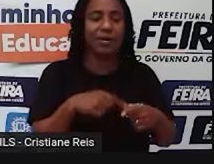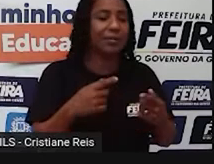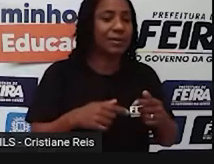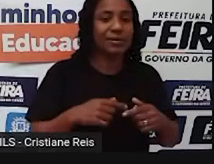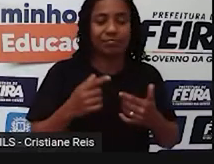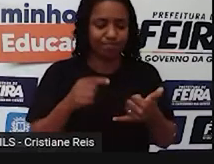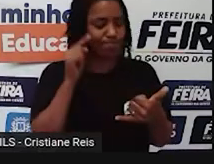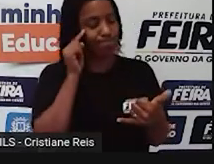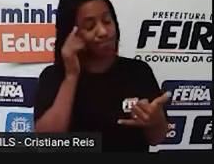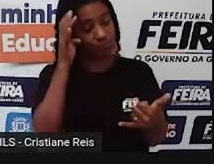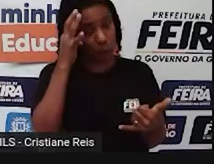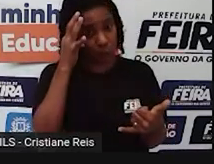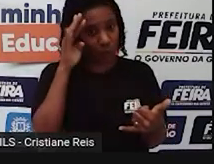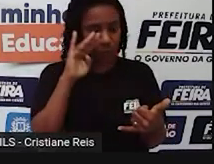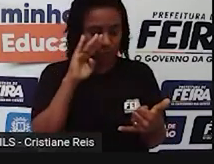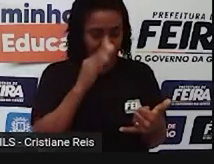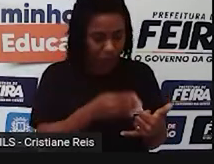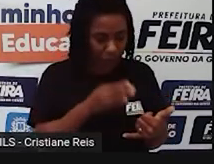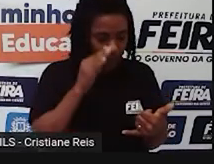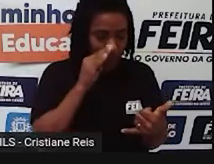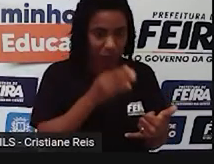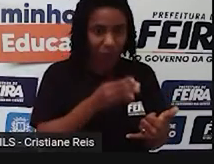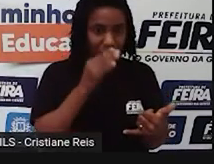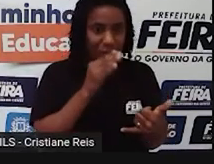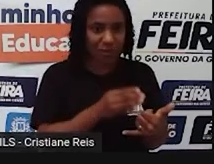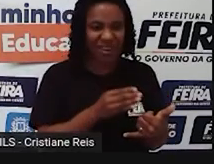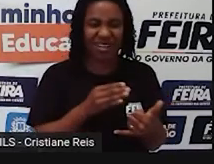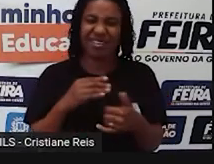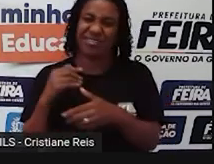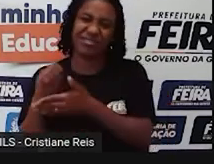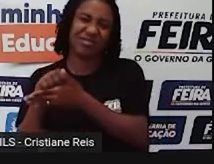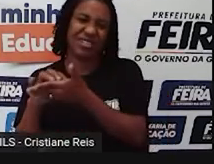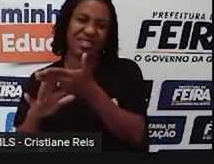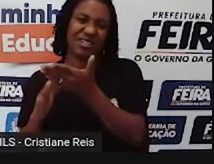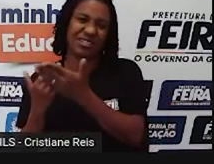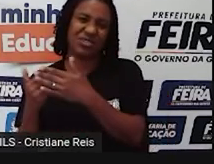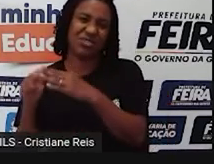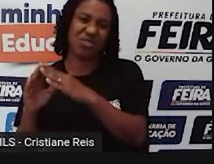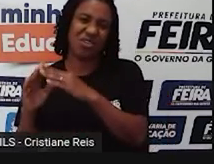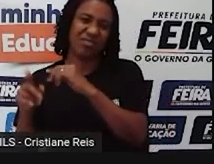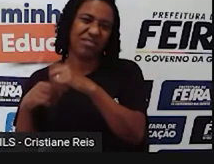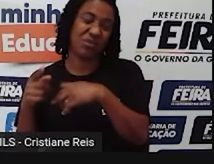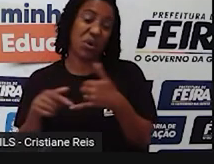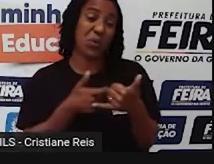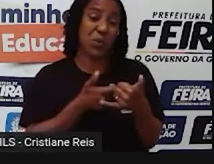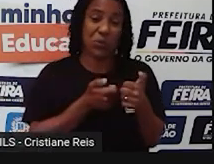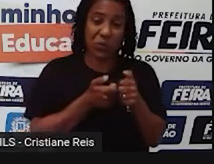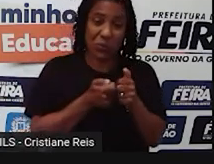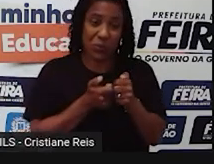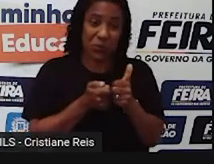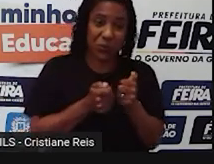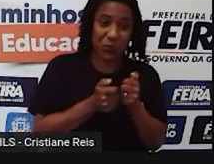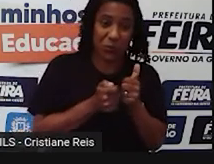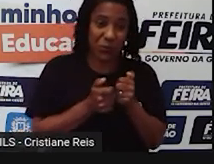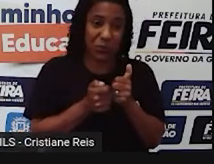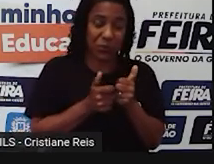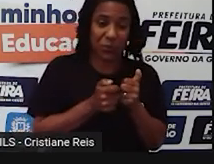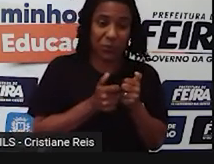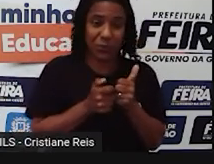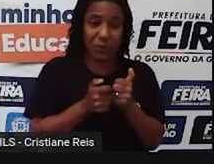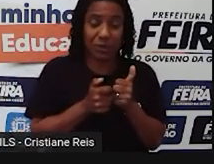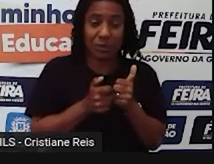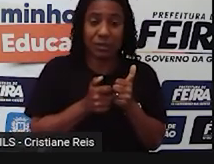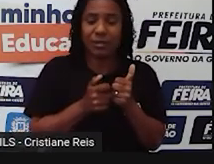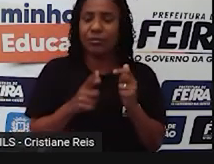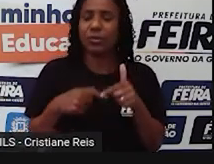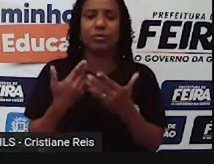Então você tem aquela tarefinha da escola, mas aí você está jogando e acaba deixando para depois, aí chega o dia, opa, não fiz o trabalho.